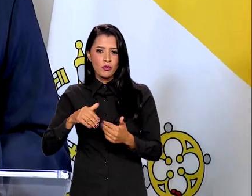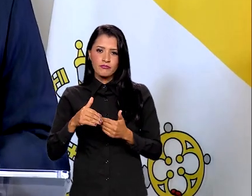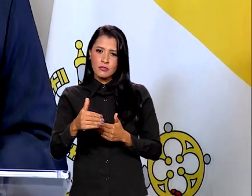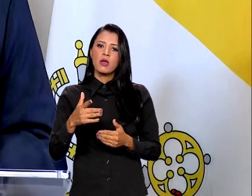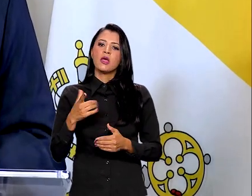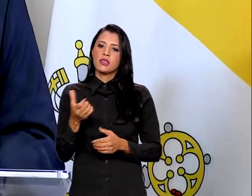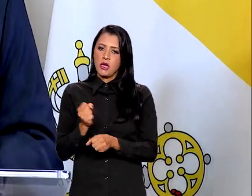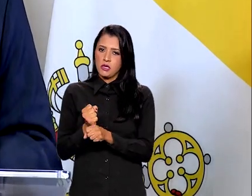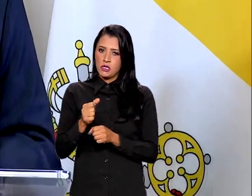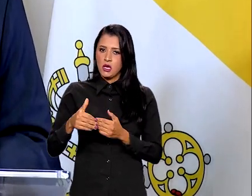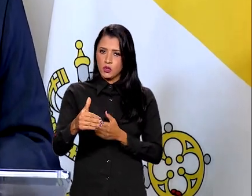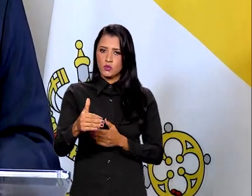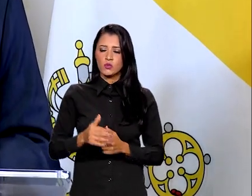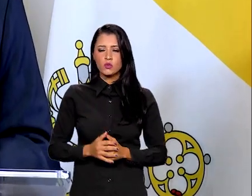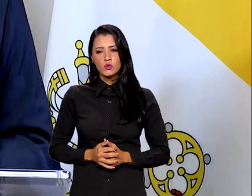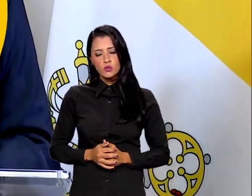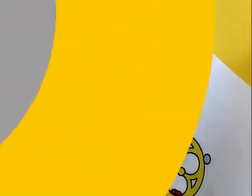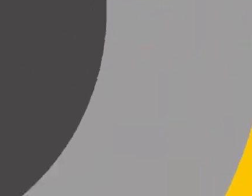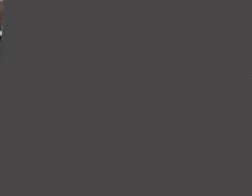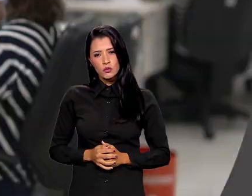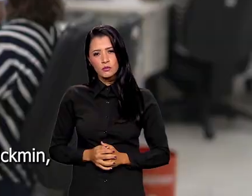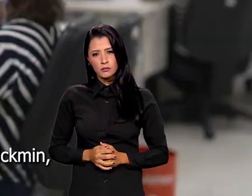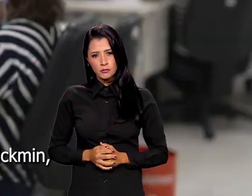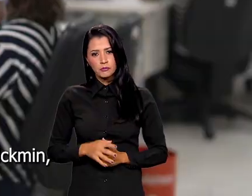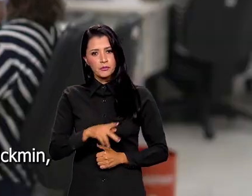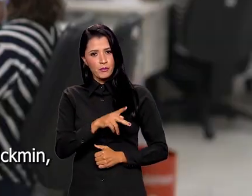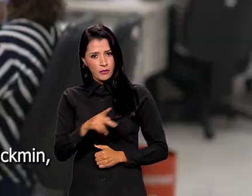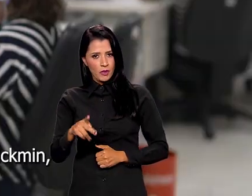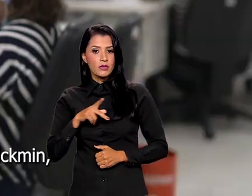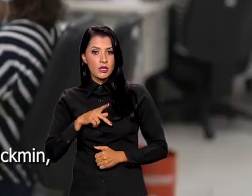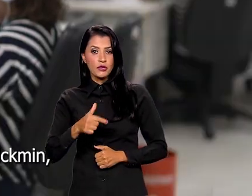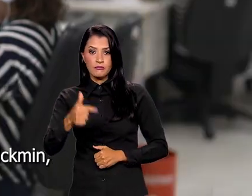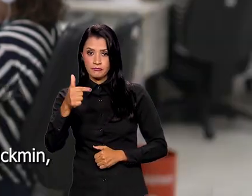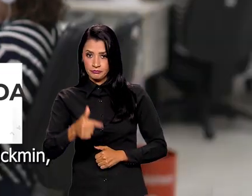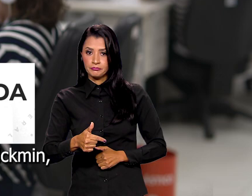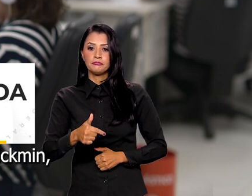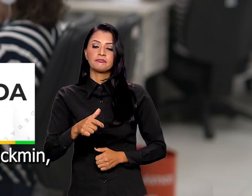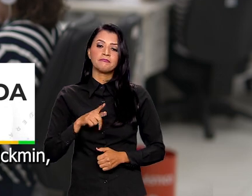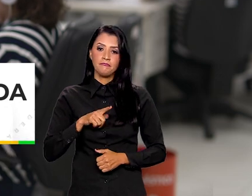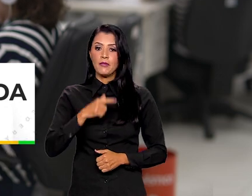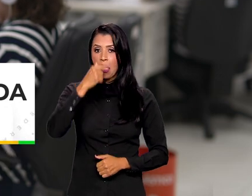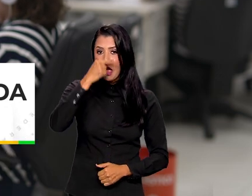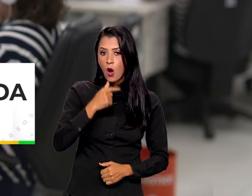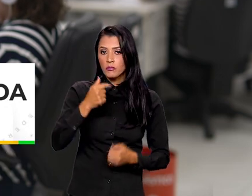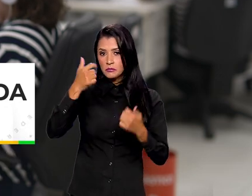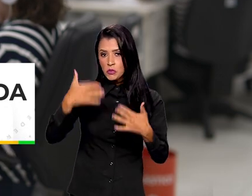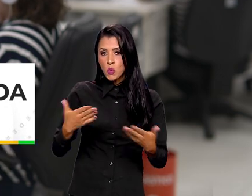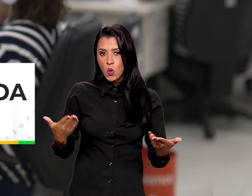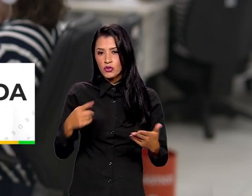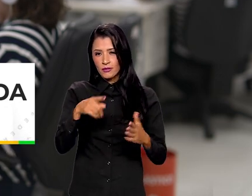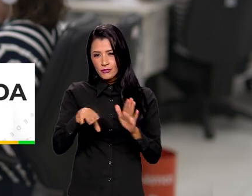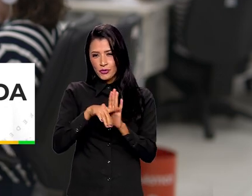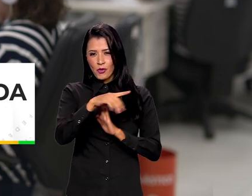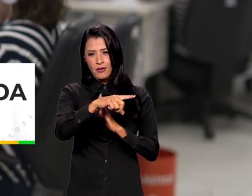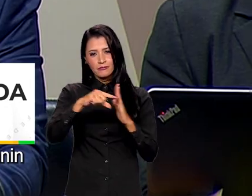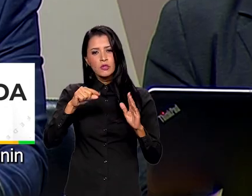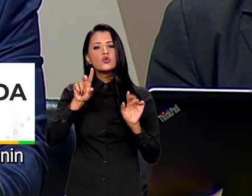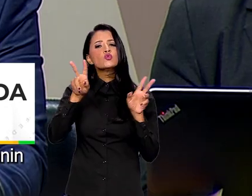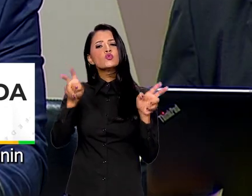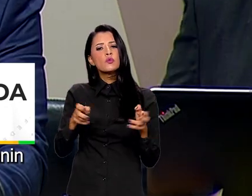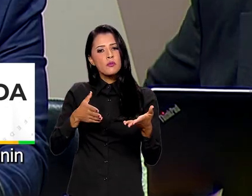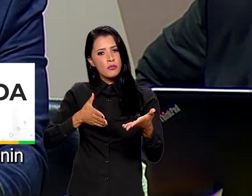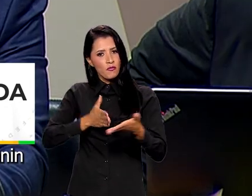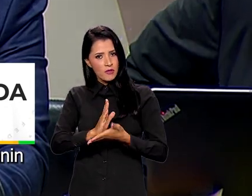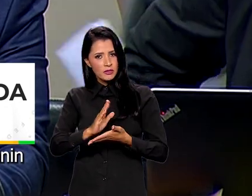mundo a partir dessa próxima década. O presidente em exercício, Geraldo Alckmin, falou hoje na chegada ao Palácio do Planalto